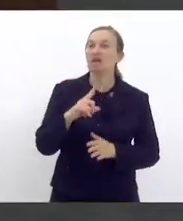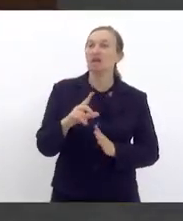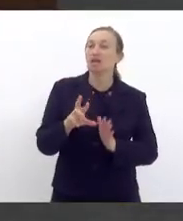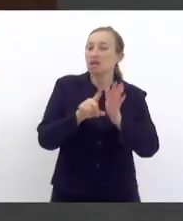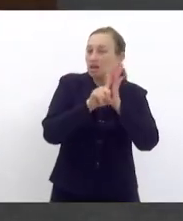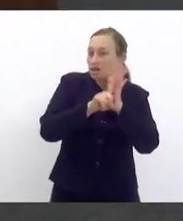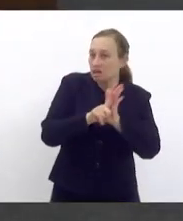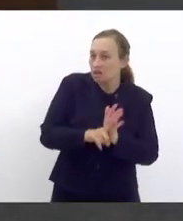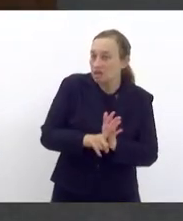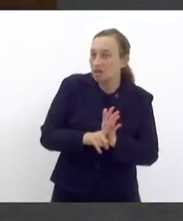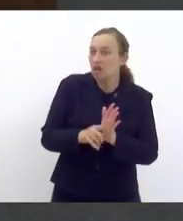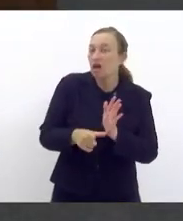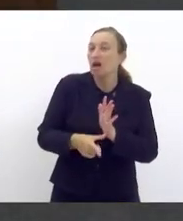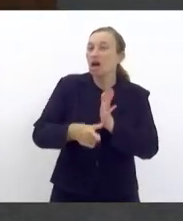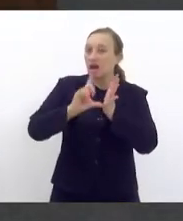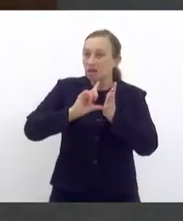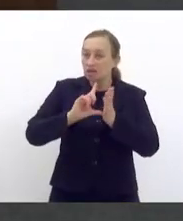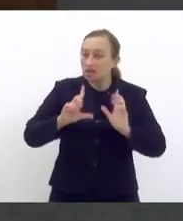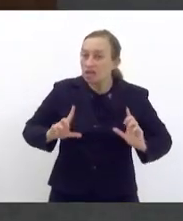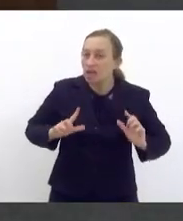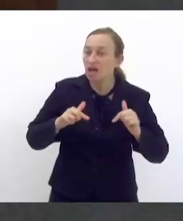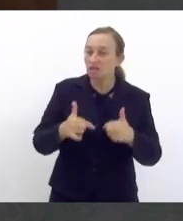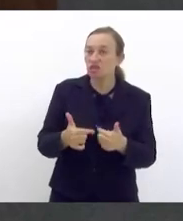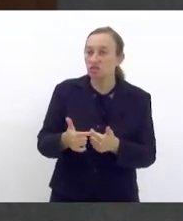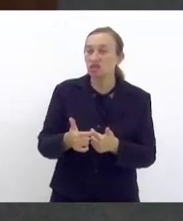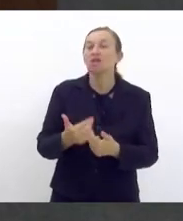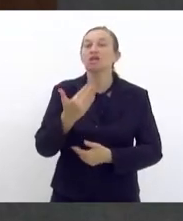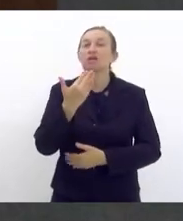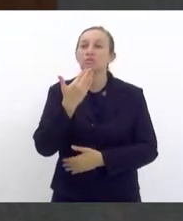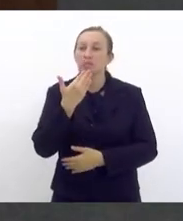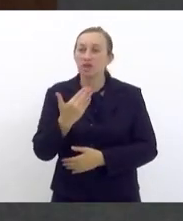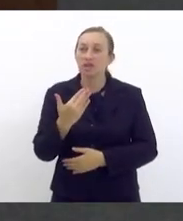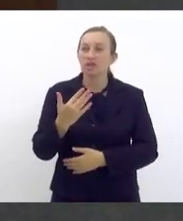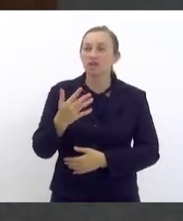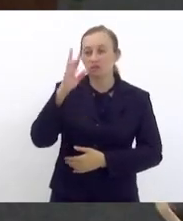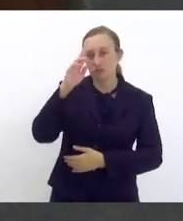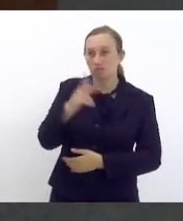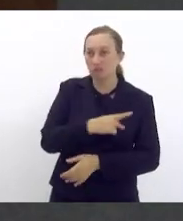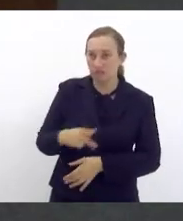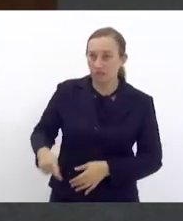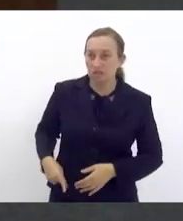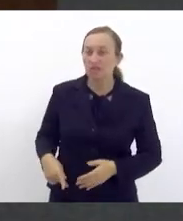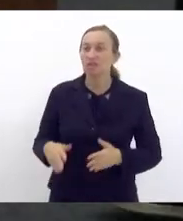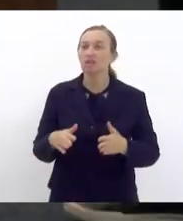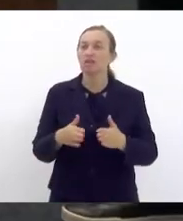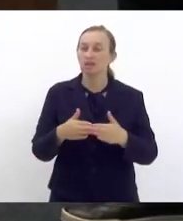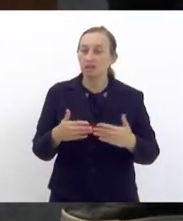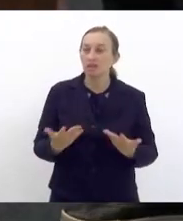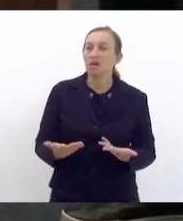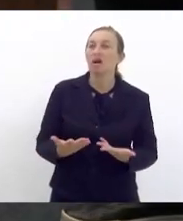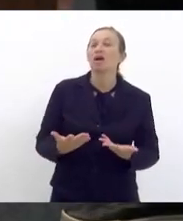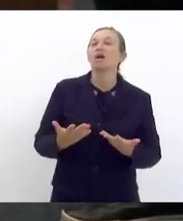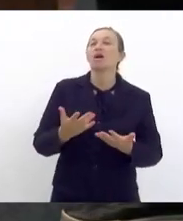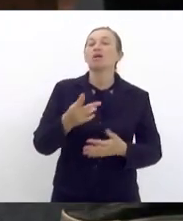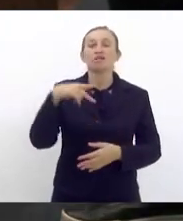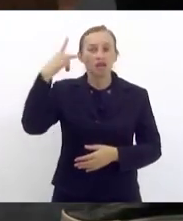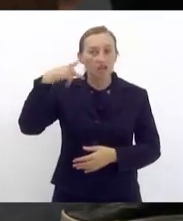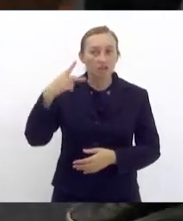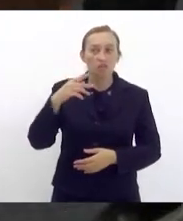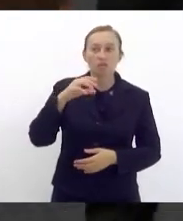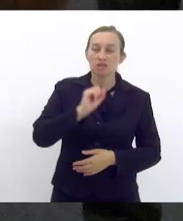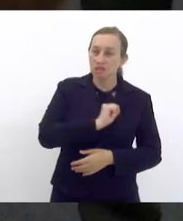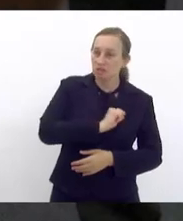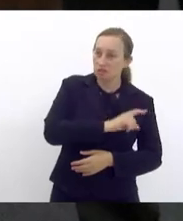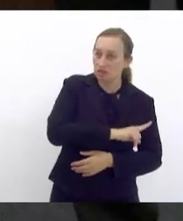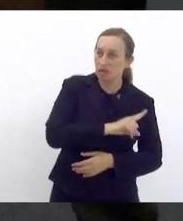que o quanto antes sejam tomadas medidas. E queria aqui, presidente, com a sua licença, registrar a presença aqui do vereador de São Gonçalo, vereador